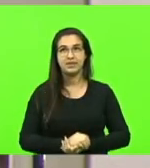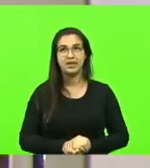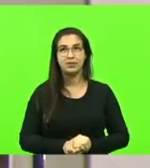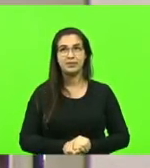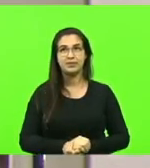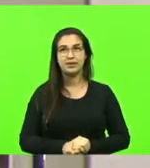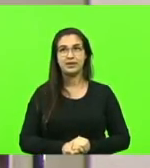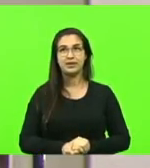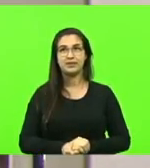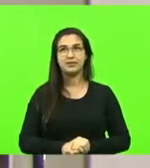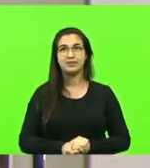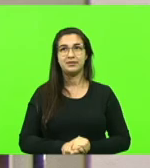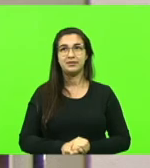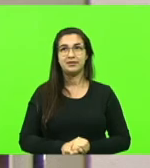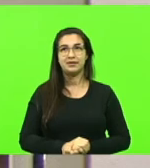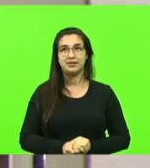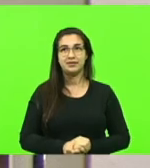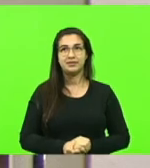Dozier? Dozier?